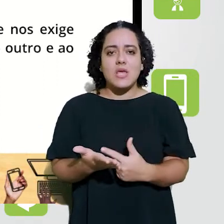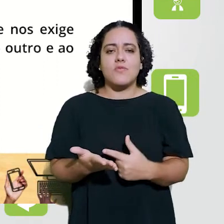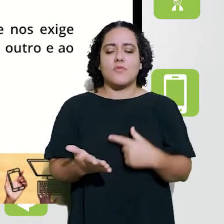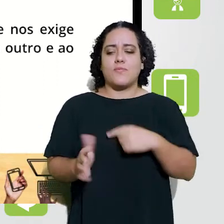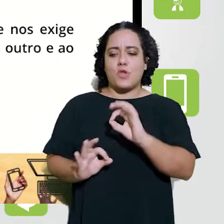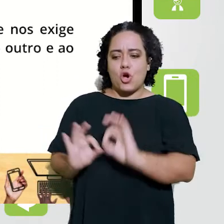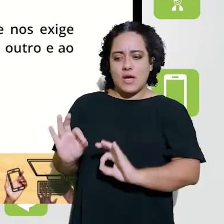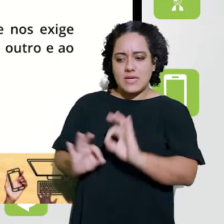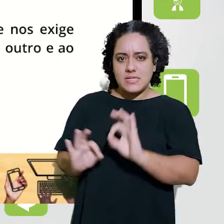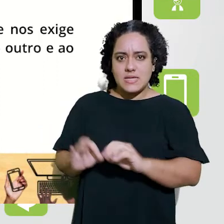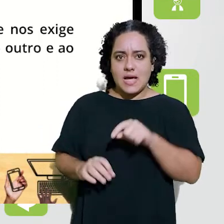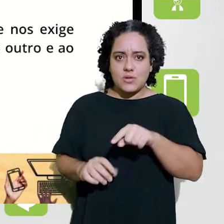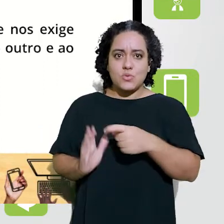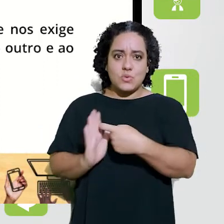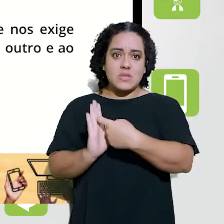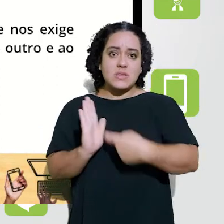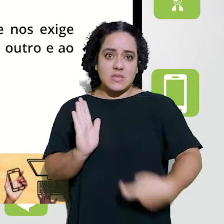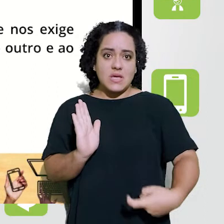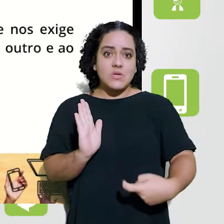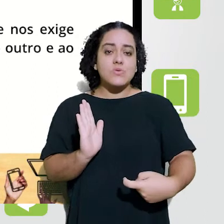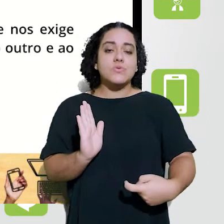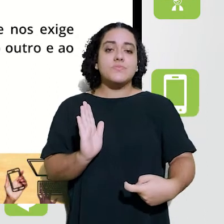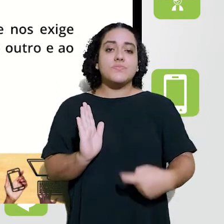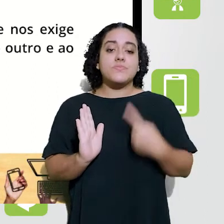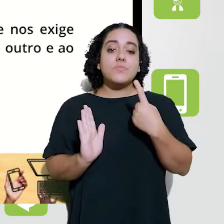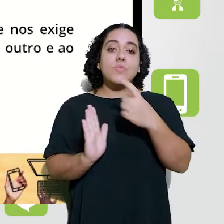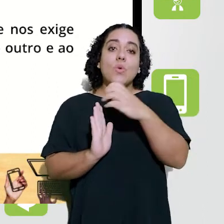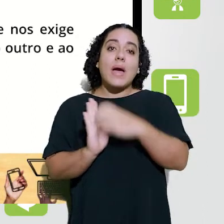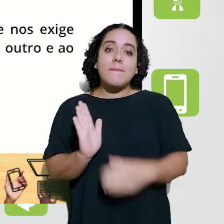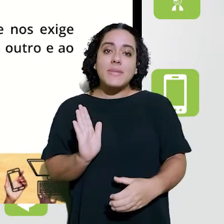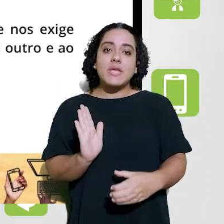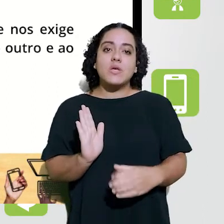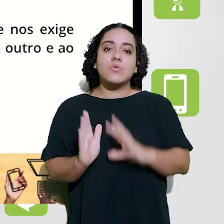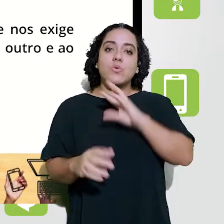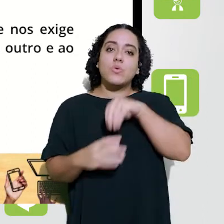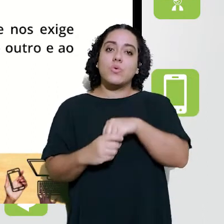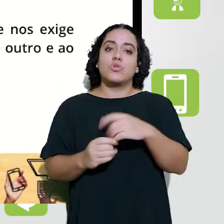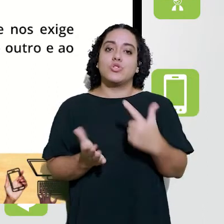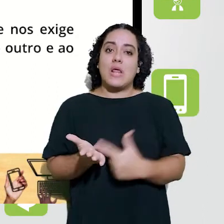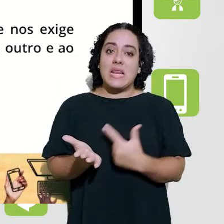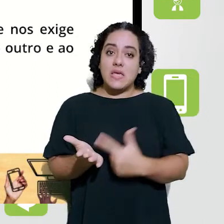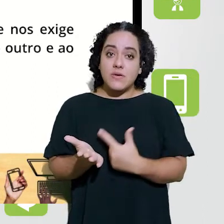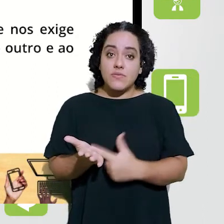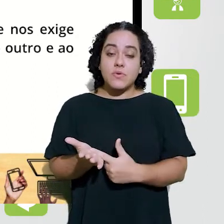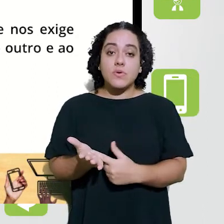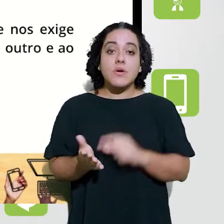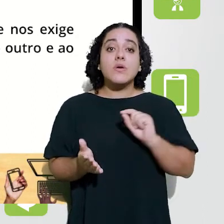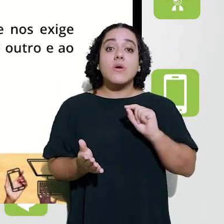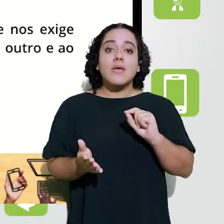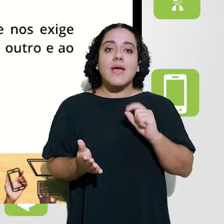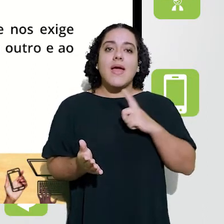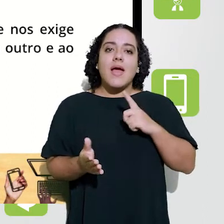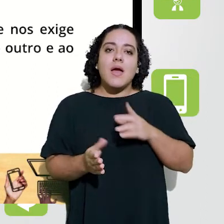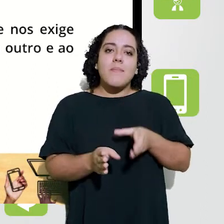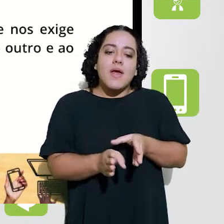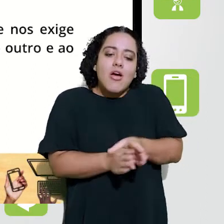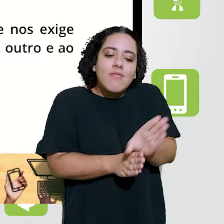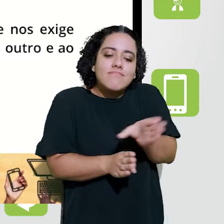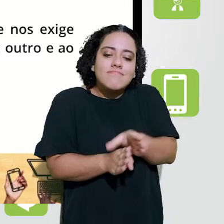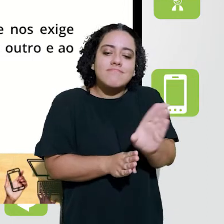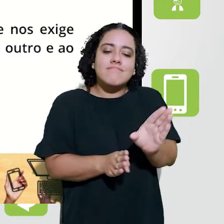livro, né? Que a ideia é essa, esse um livro, fui organizar, esse é um texto, que é um capítulo de um livro,